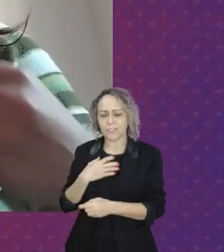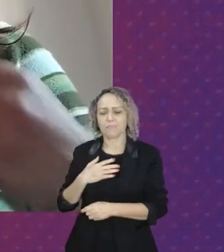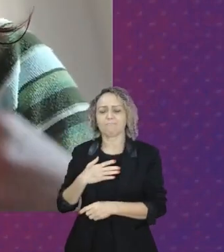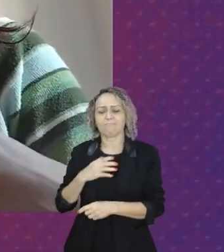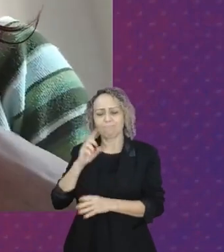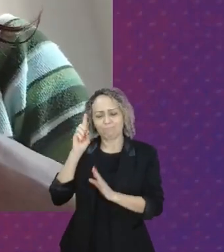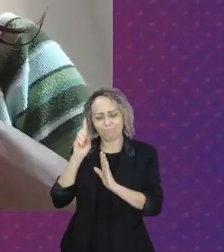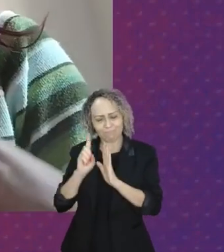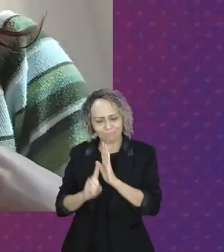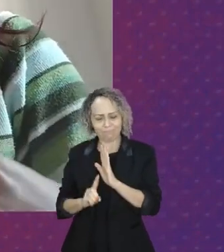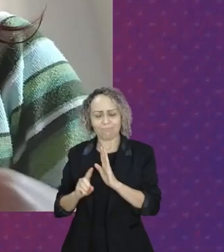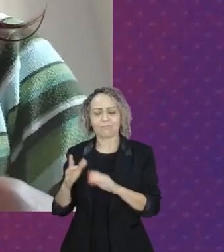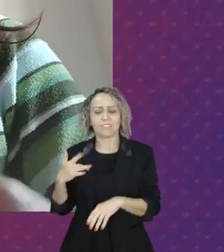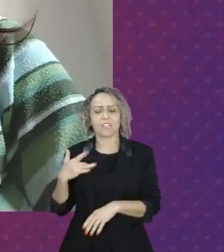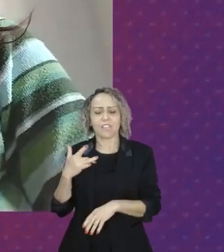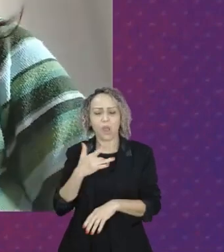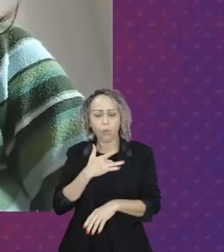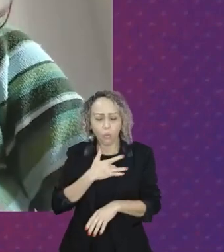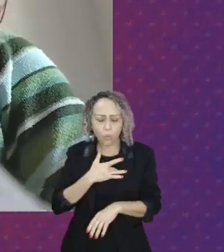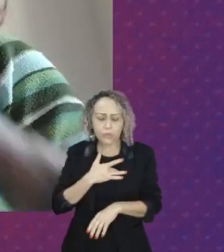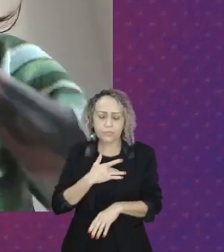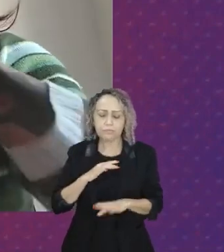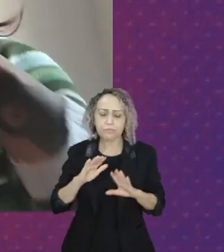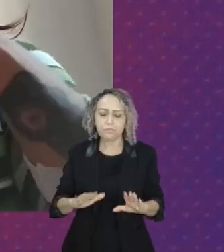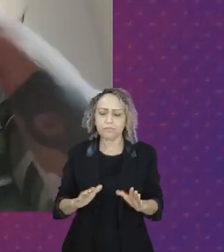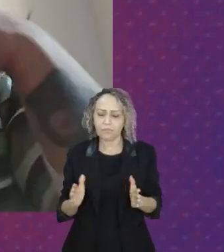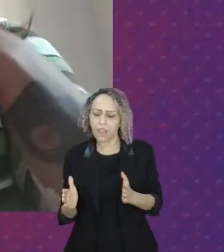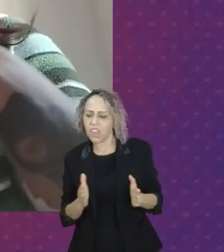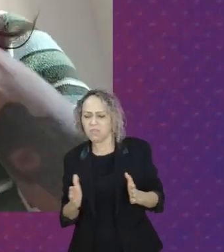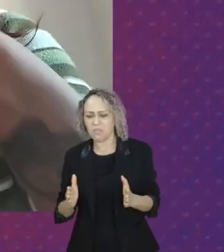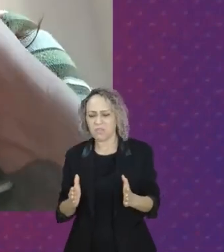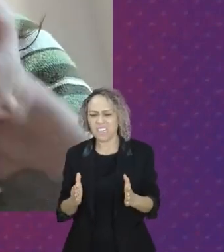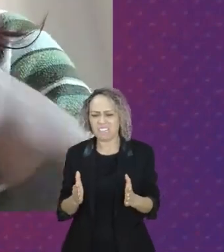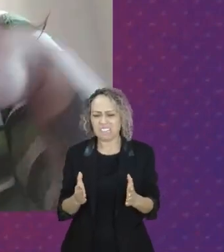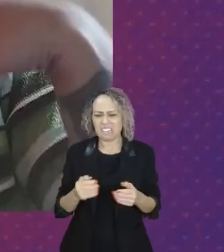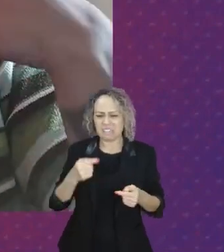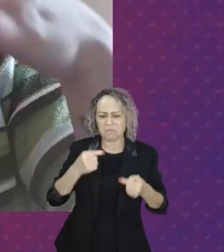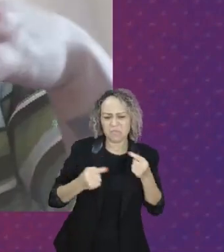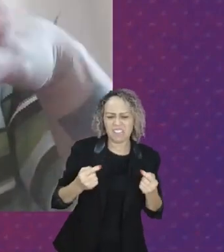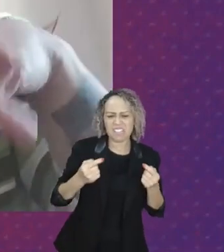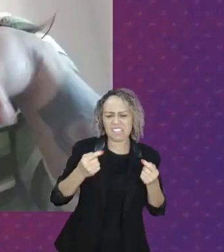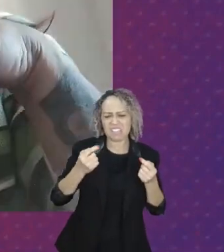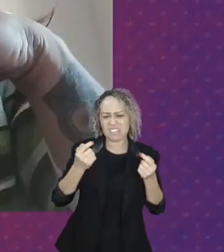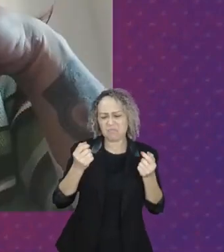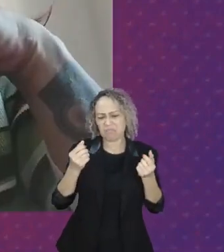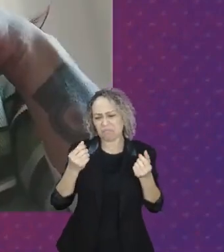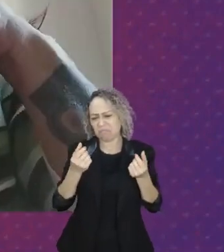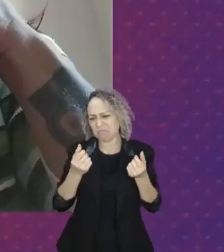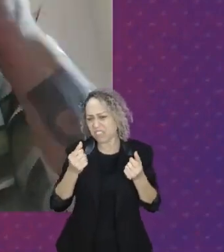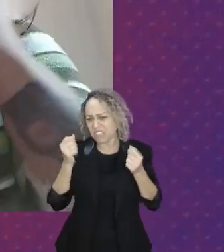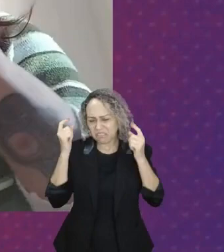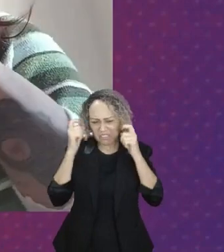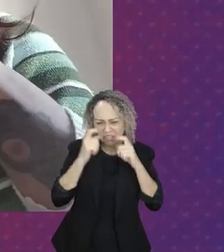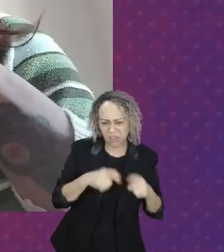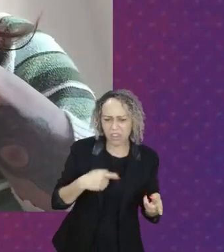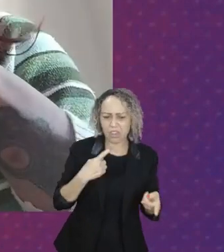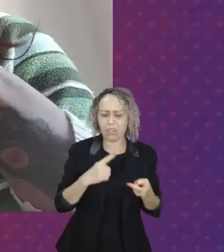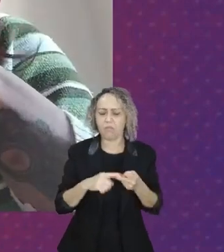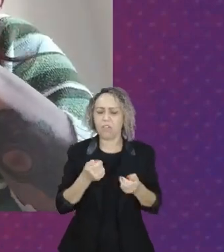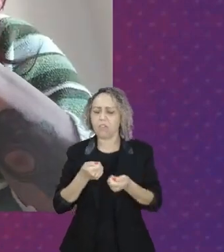principalmente nesse momento que a gente vive uma crise política, social, econômica e um